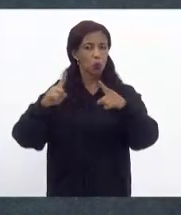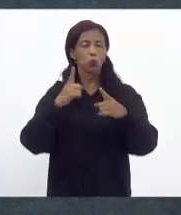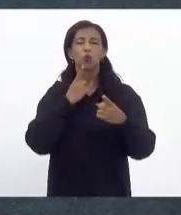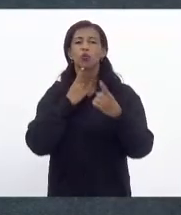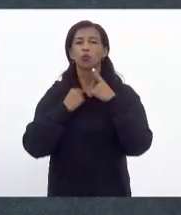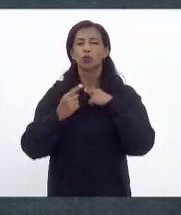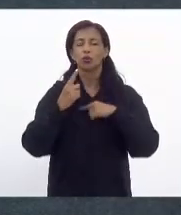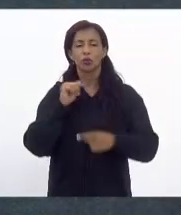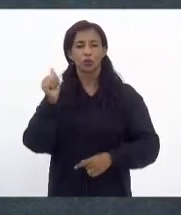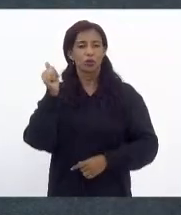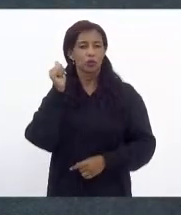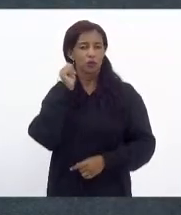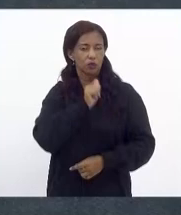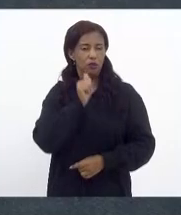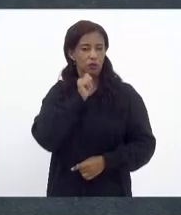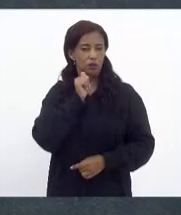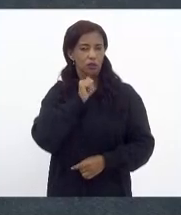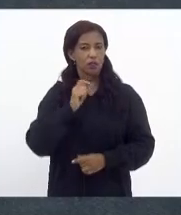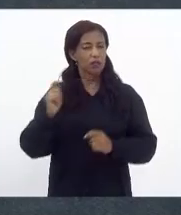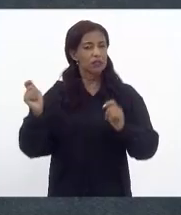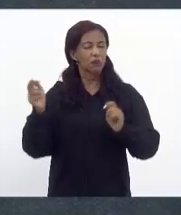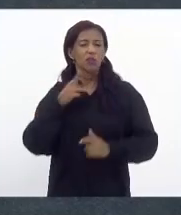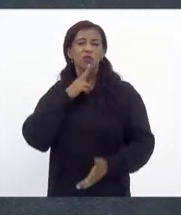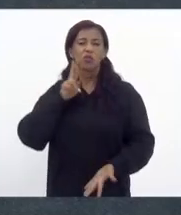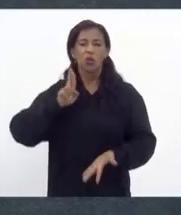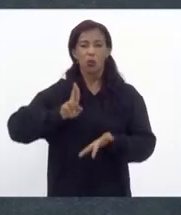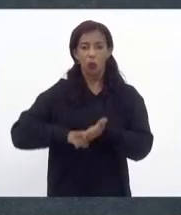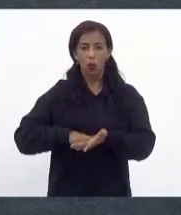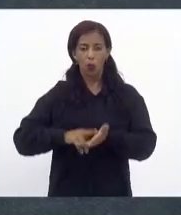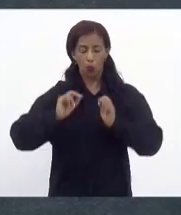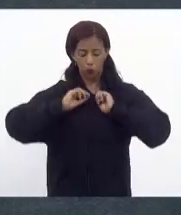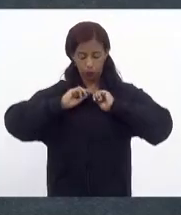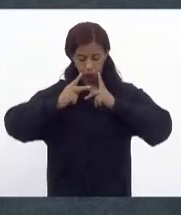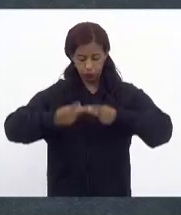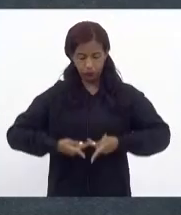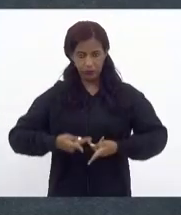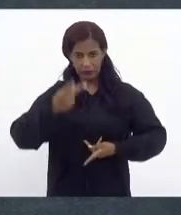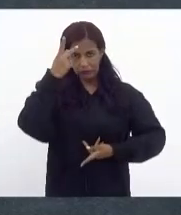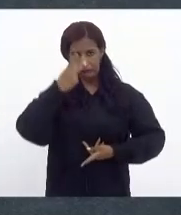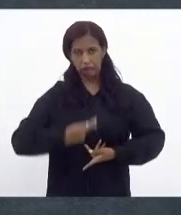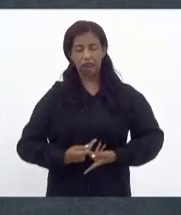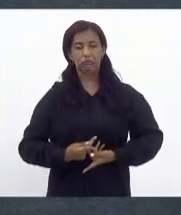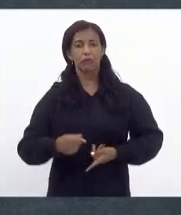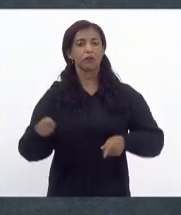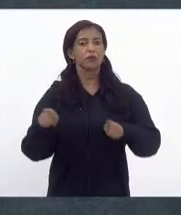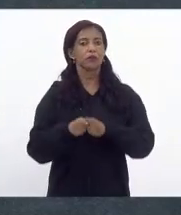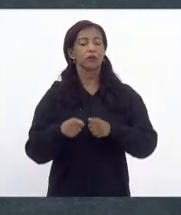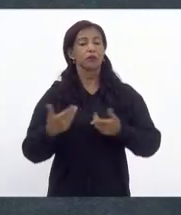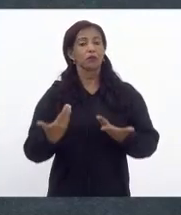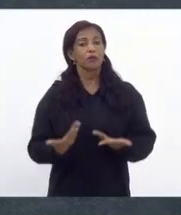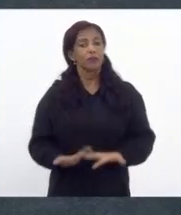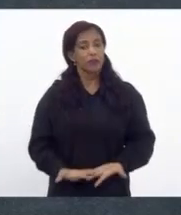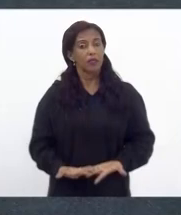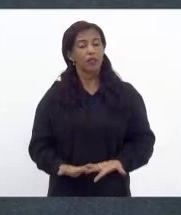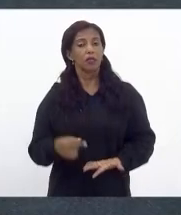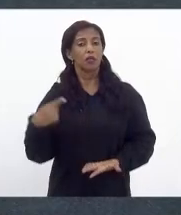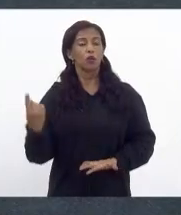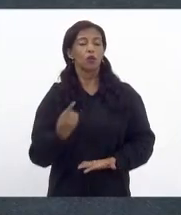das mulheres da possibilidade de reconhecimento da sua humanidade inclusive então fica aqui o nosso